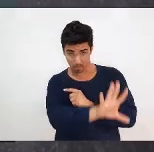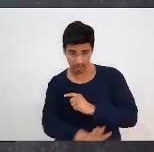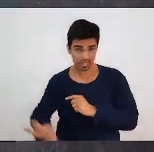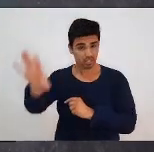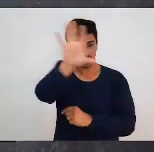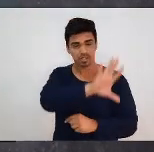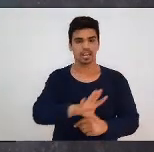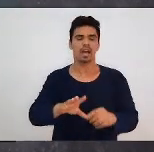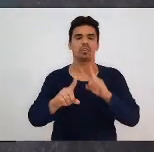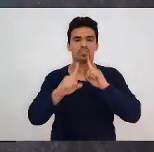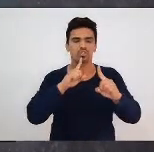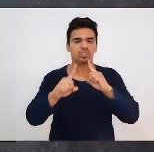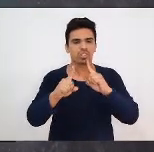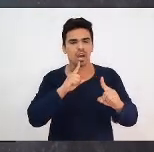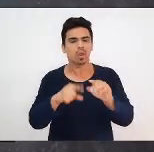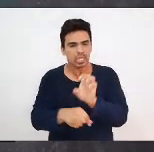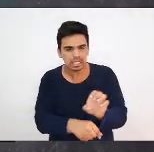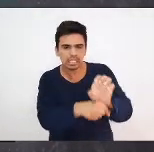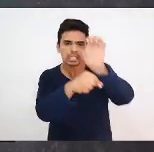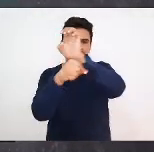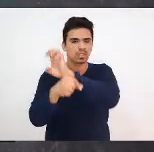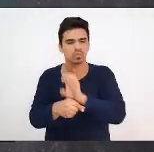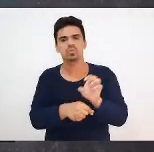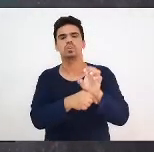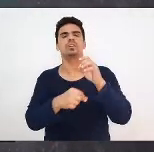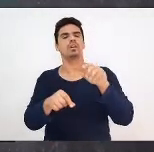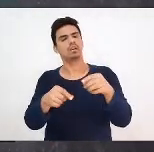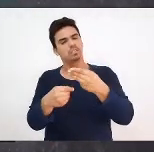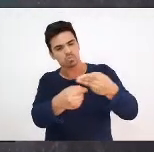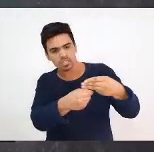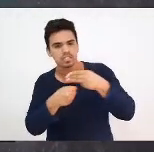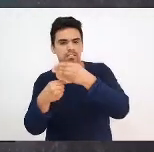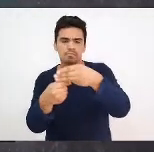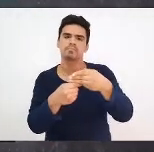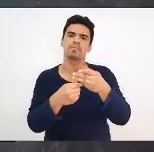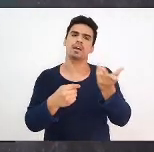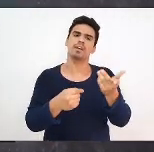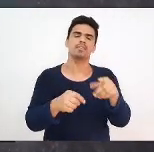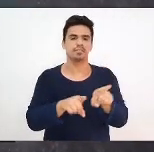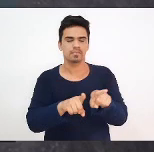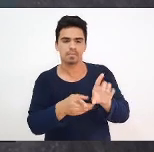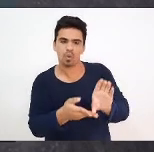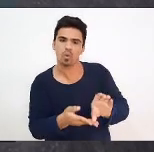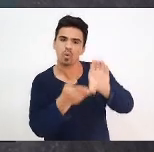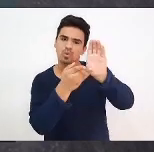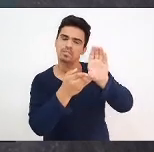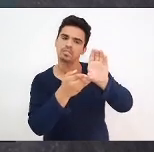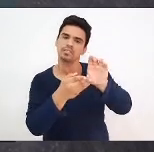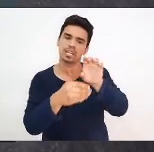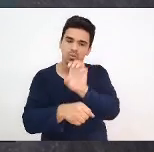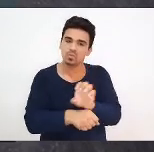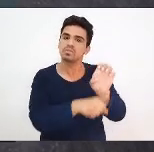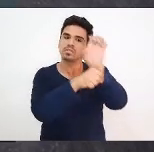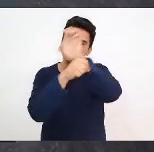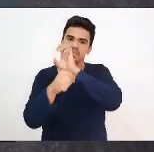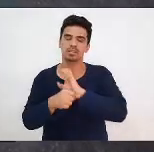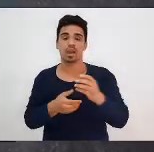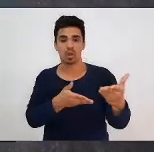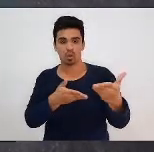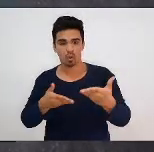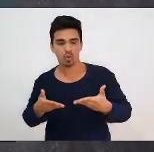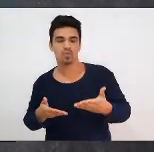regionais, promovidos pelos conselhos regionais que convidavam o núcleo ABEP ou